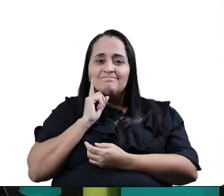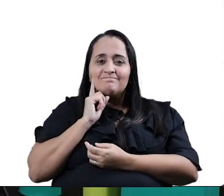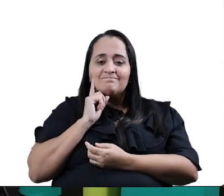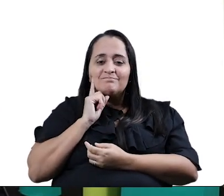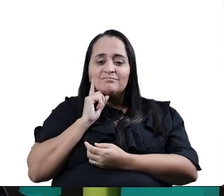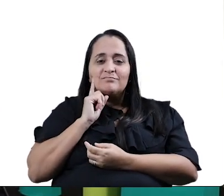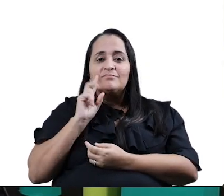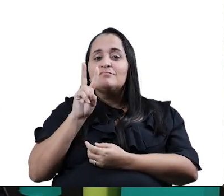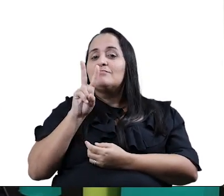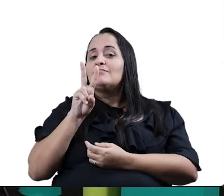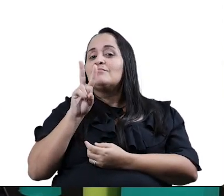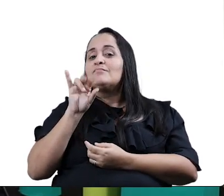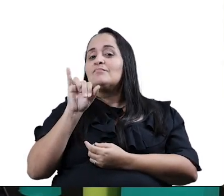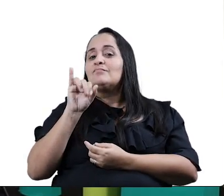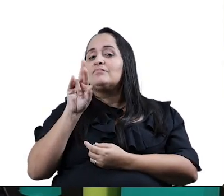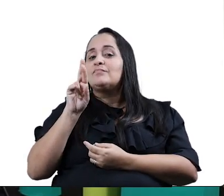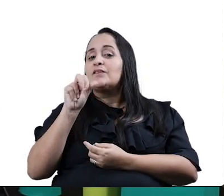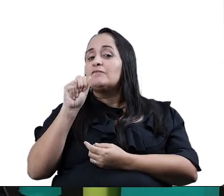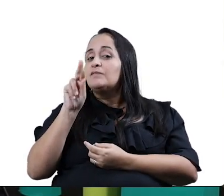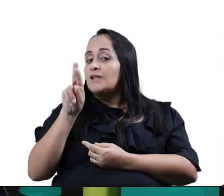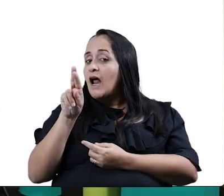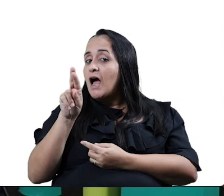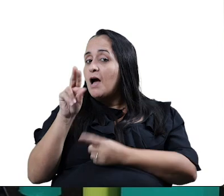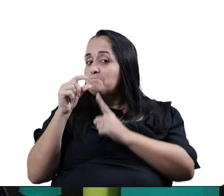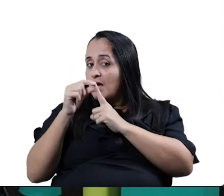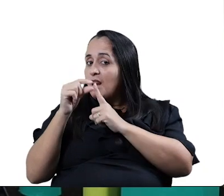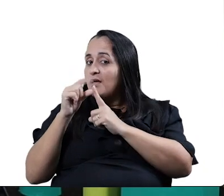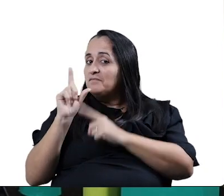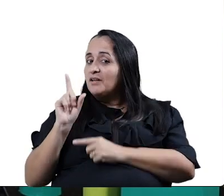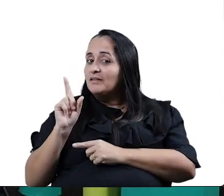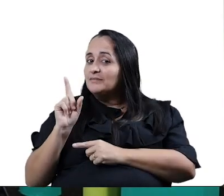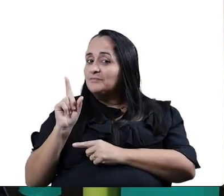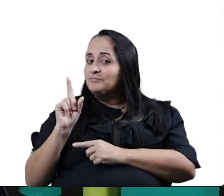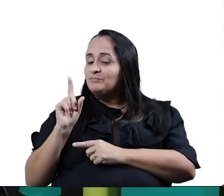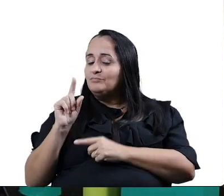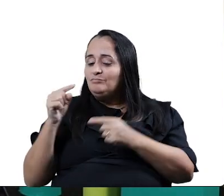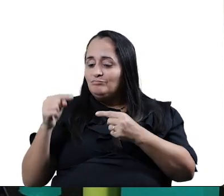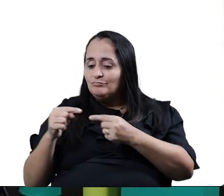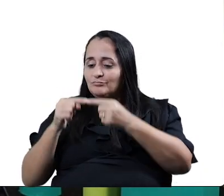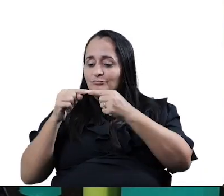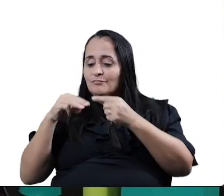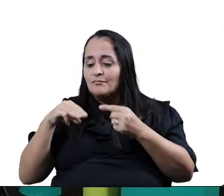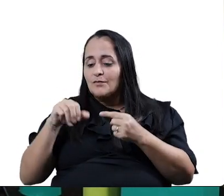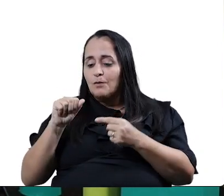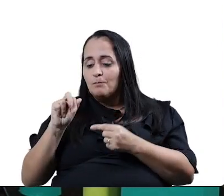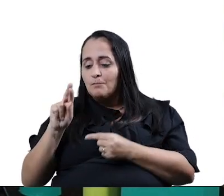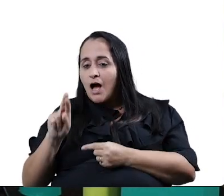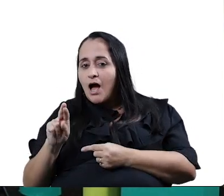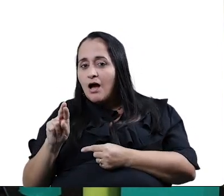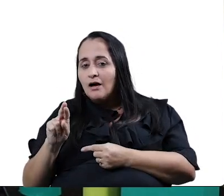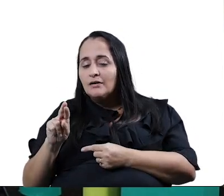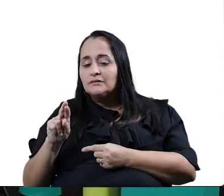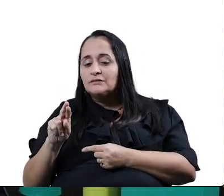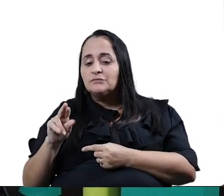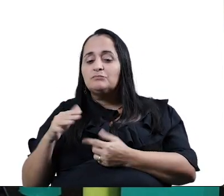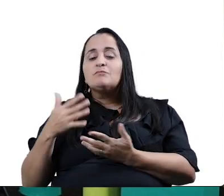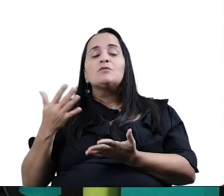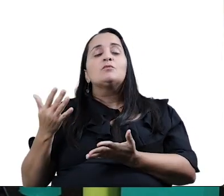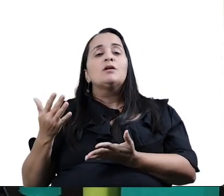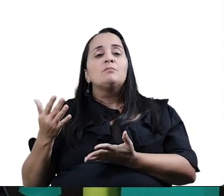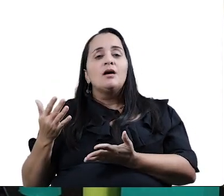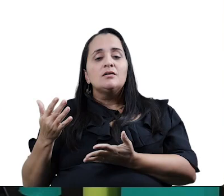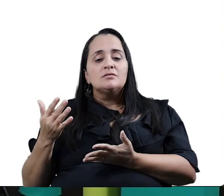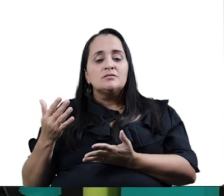E virar. Virar rima com remar. E o que mais? Sem ser remar, que rima com virar.